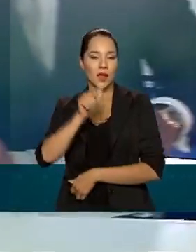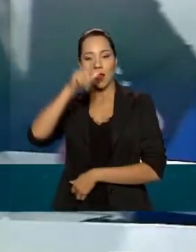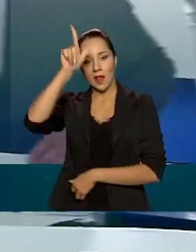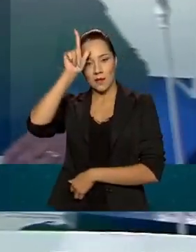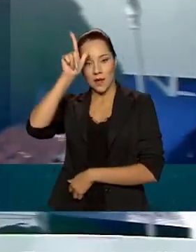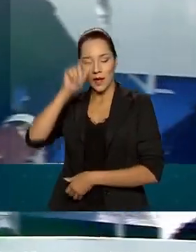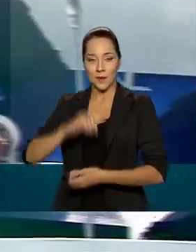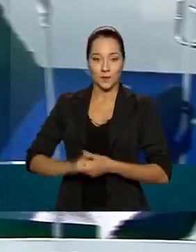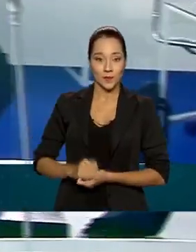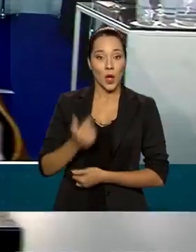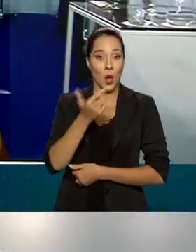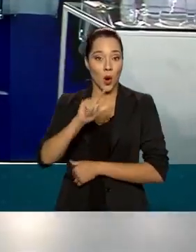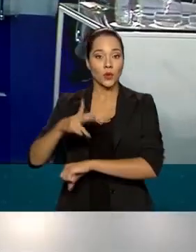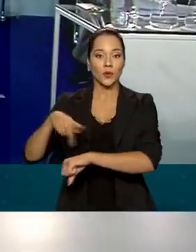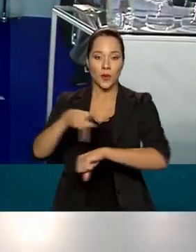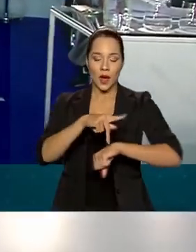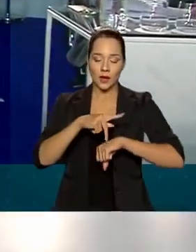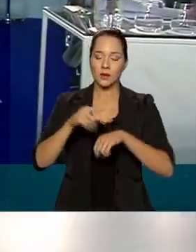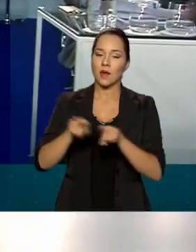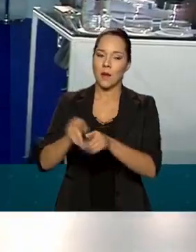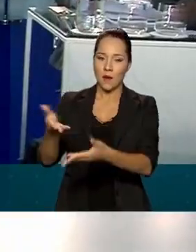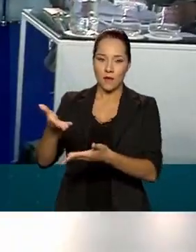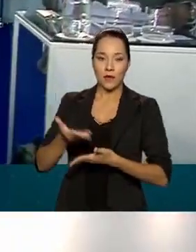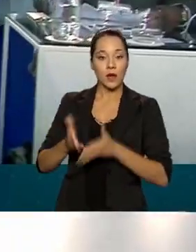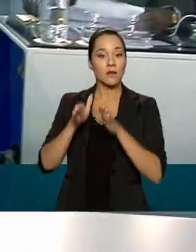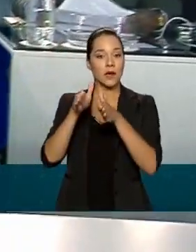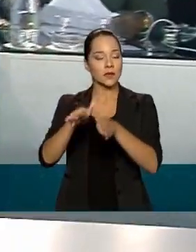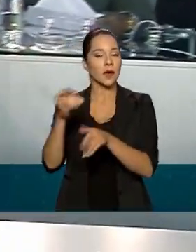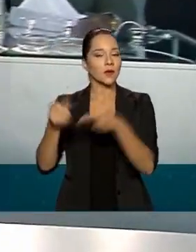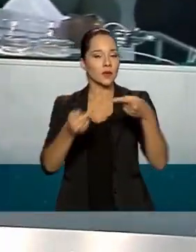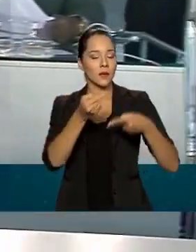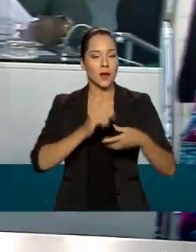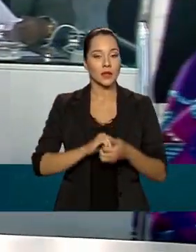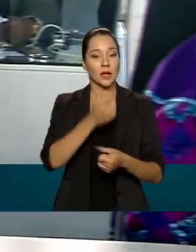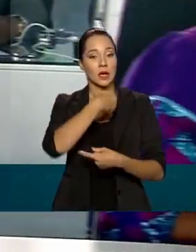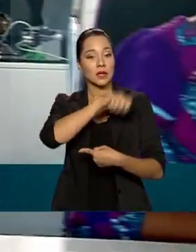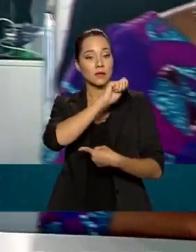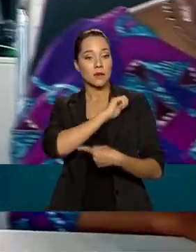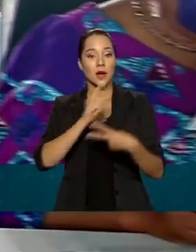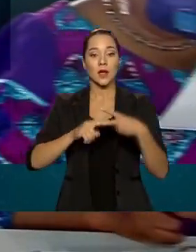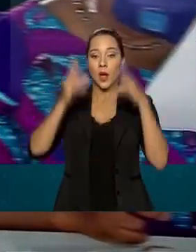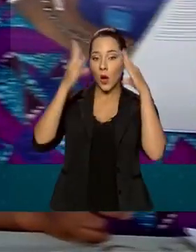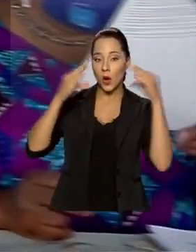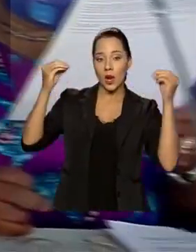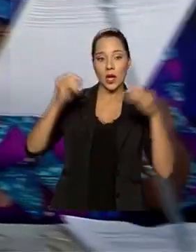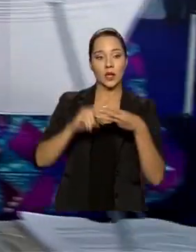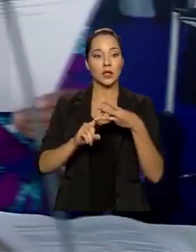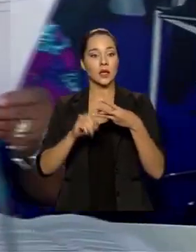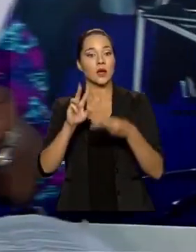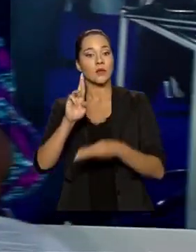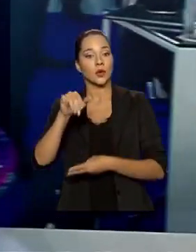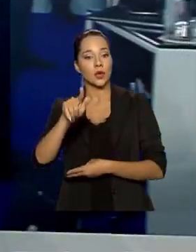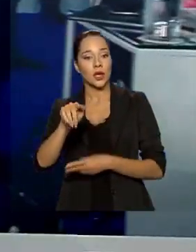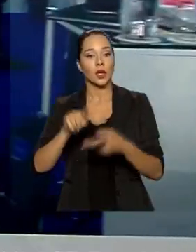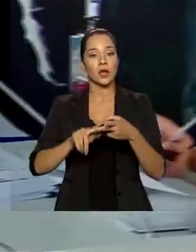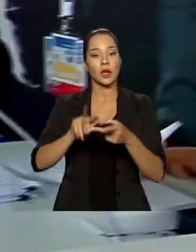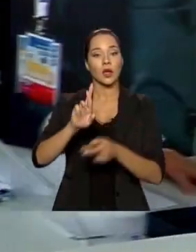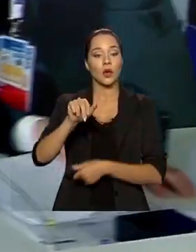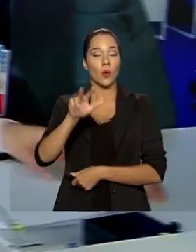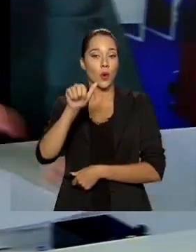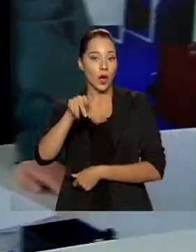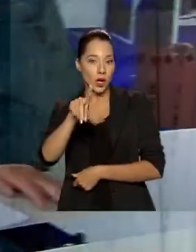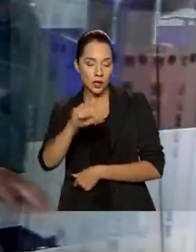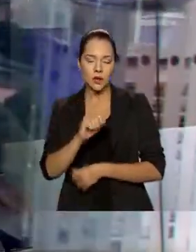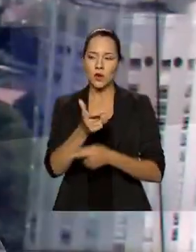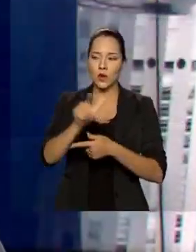Alemanha. Outras nações foram convidadas a participar dos debates. Espanha, Holanda, Singapura, Brunei, Congo e Ruanda.